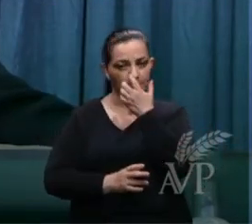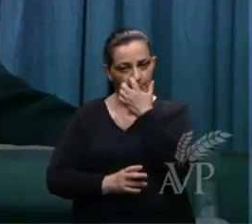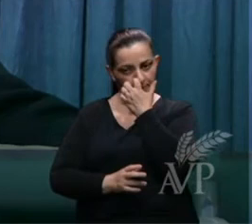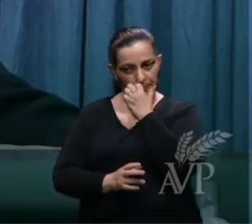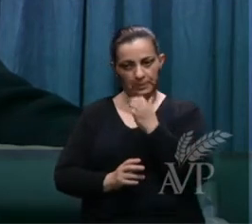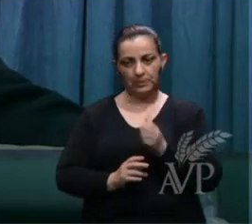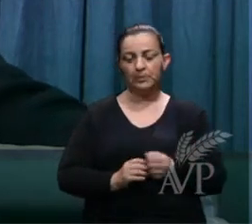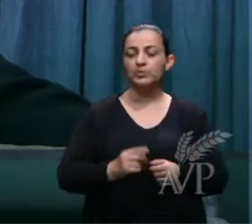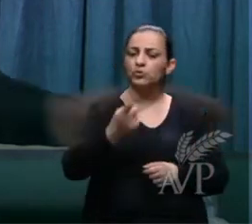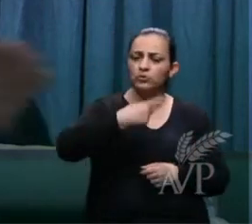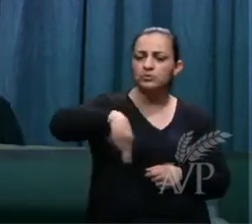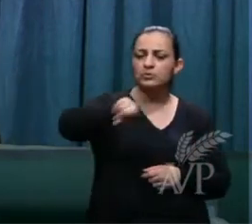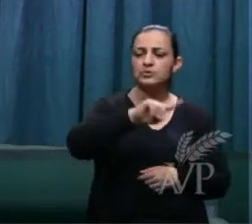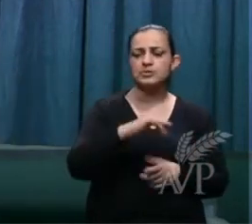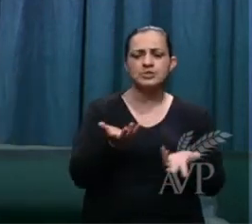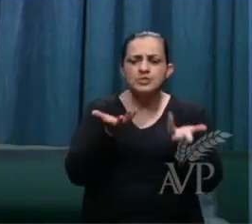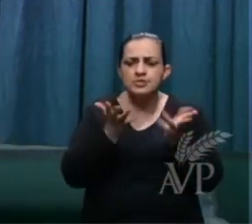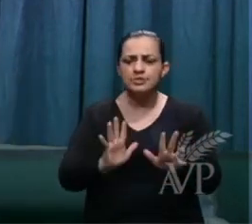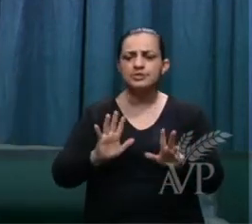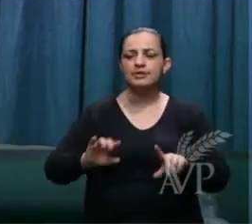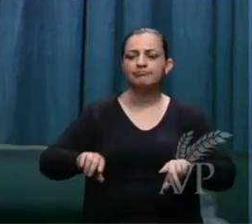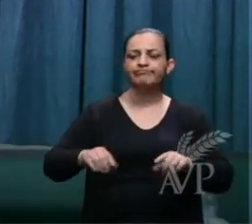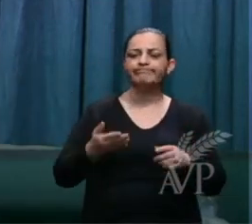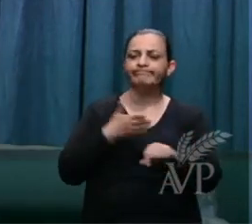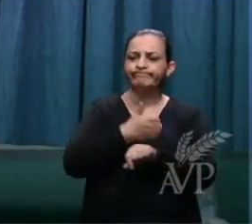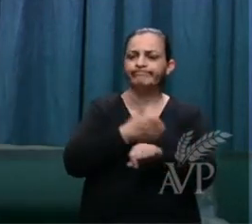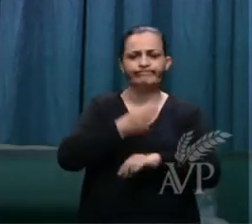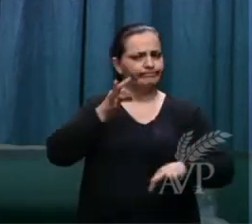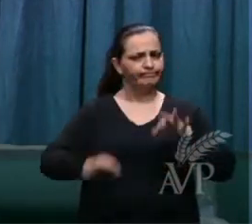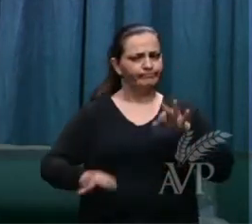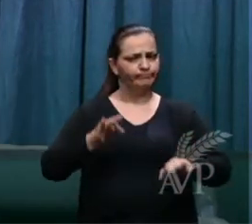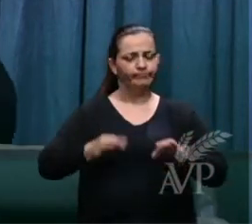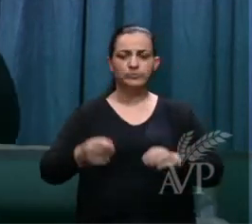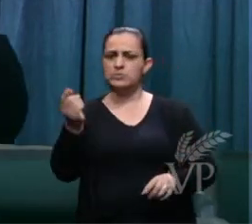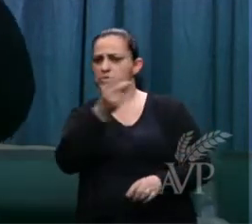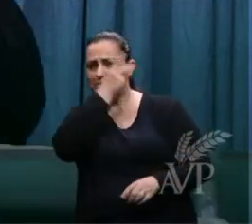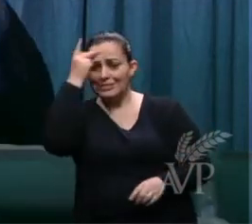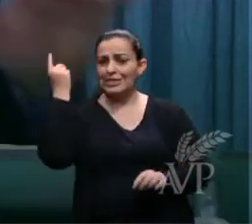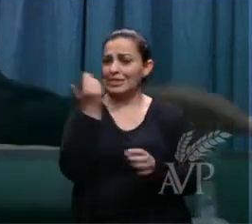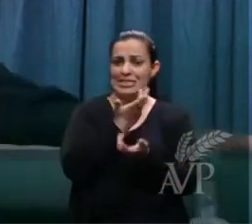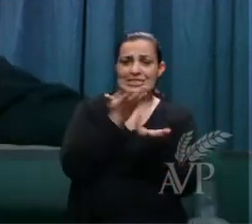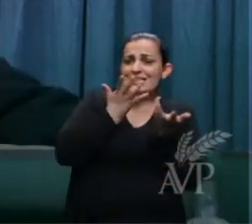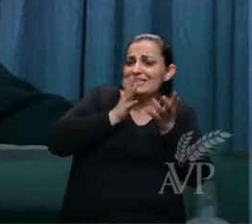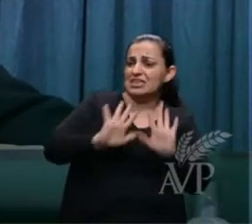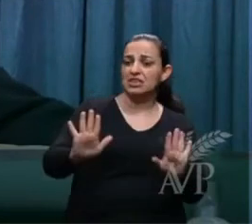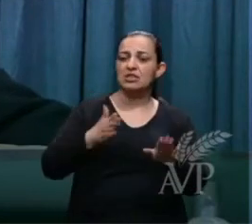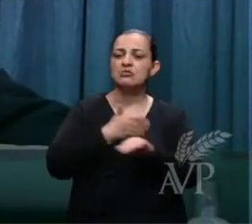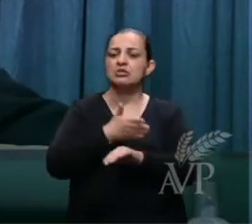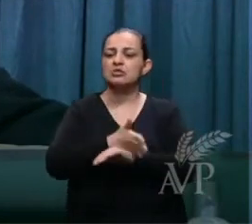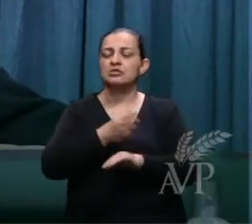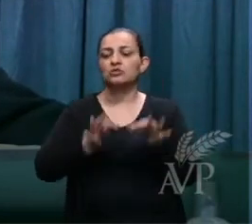você não vai querer enfrentar o juízo ninguém quer enfrentar o juízo